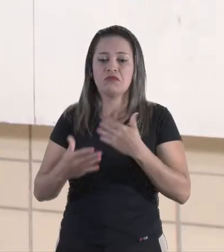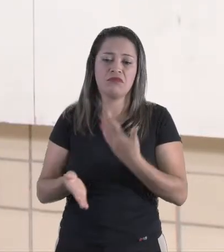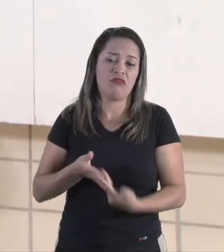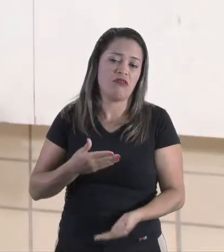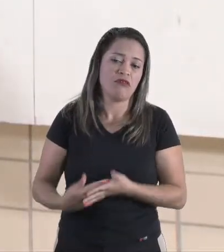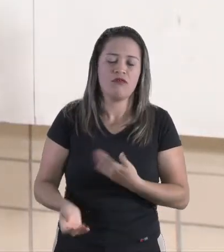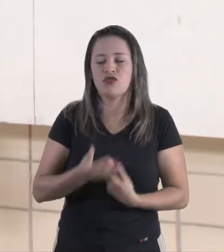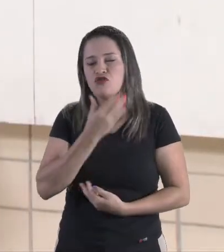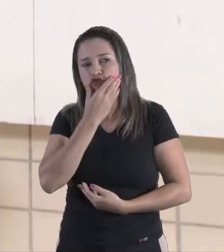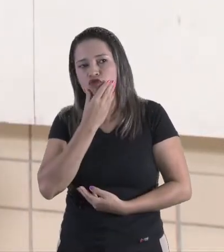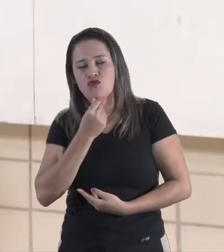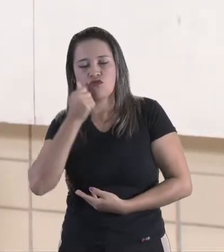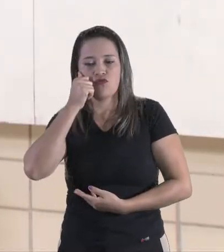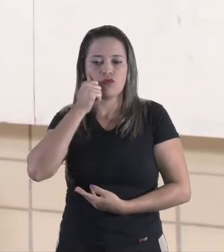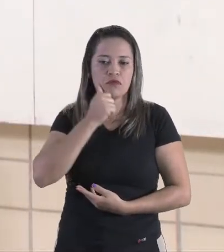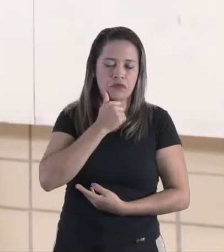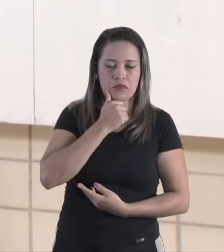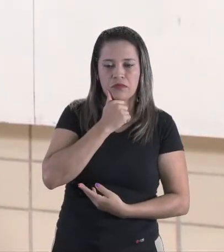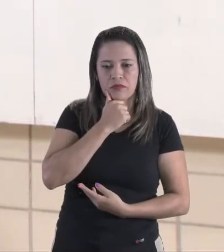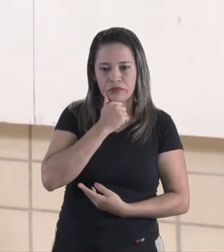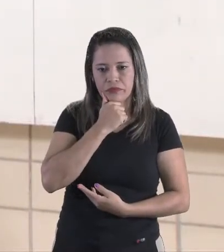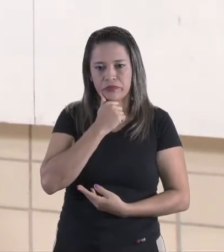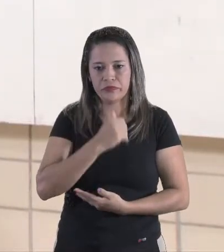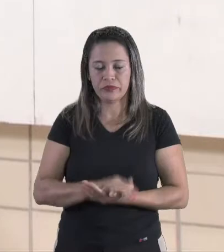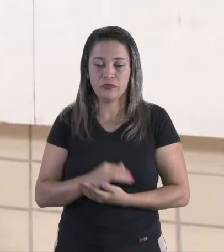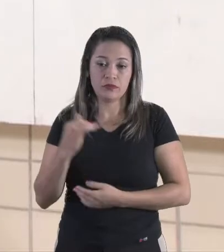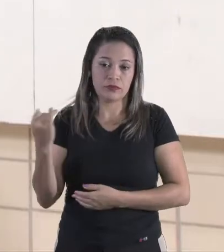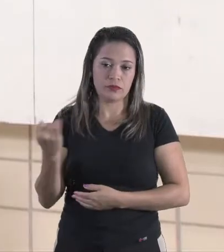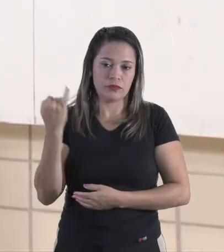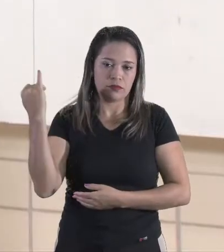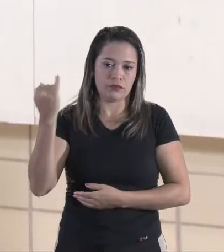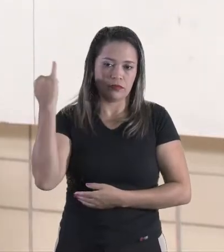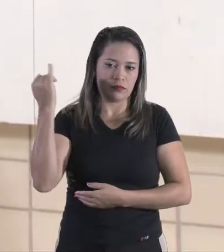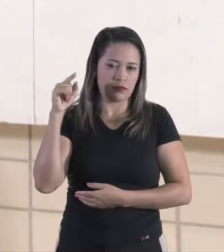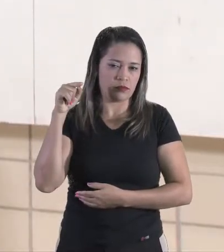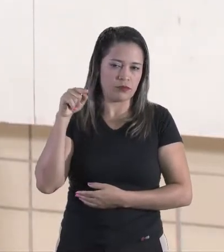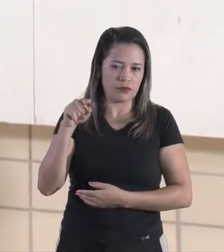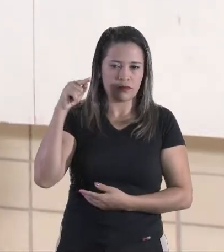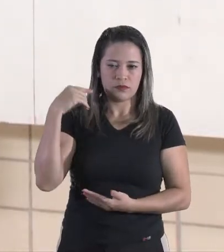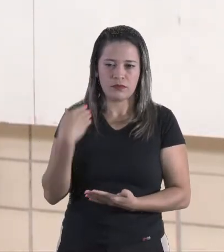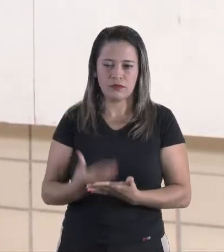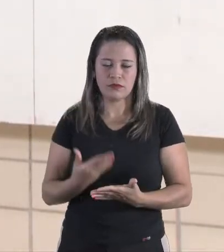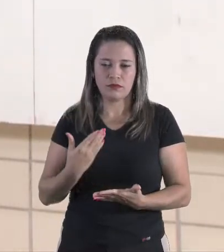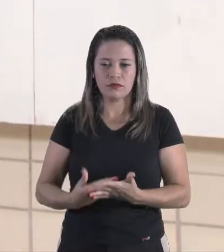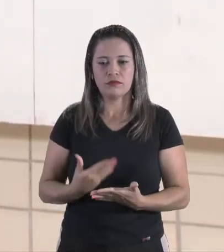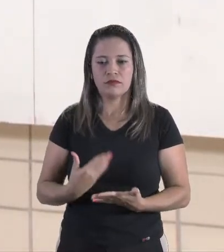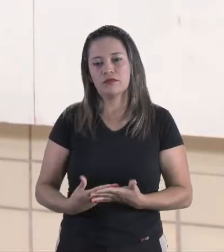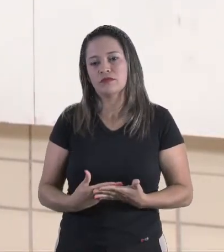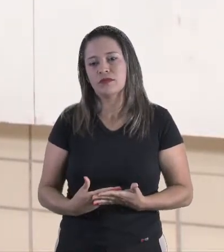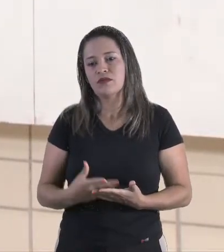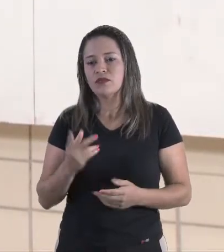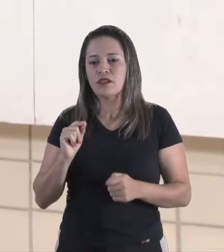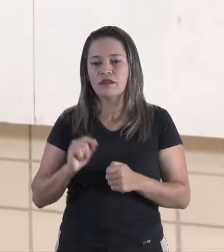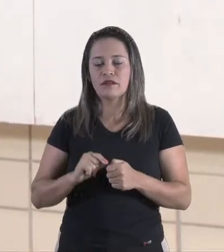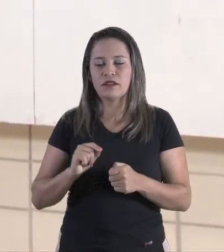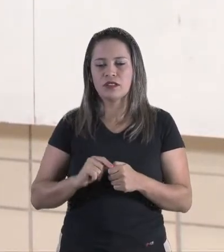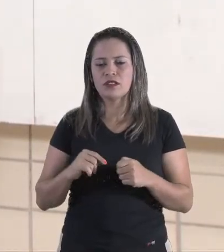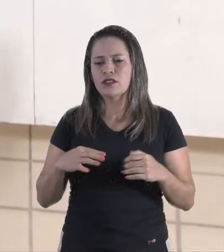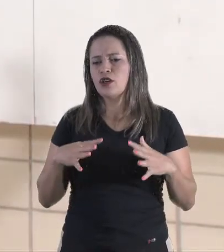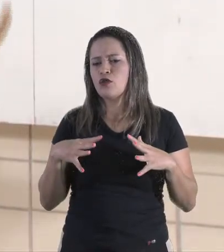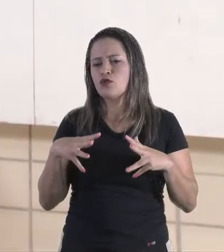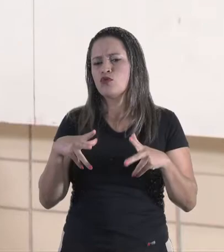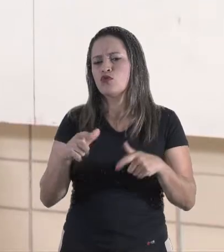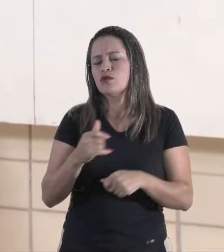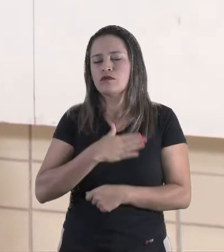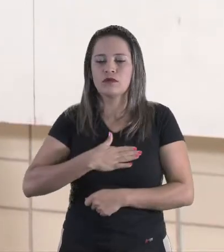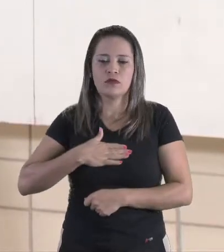ser de menino. Ou de menina. importante é você estudar, é você fazer aquilo que você